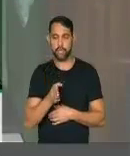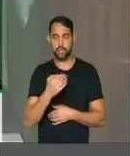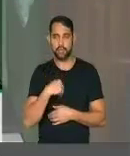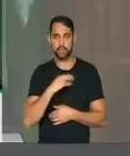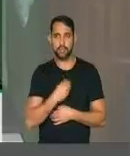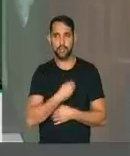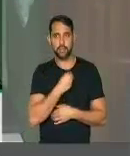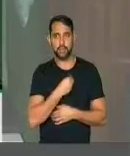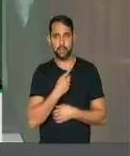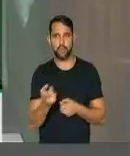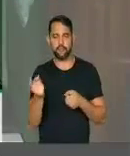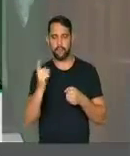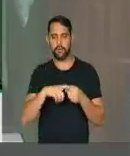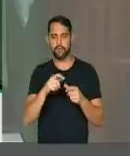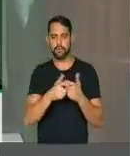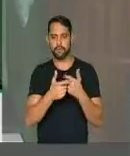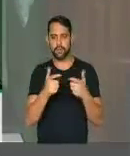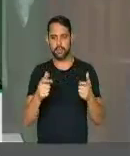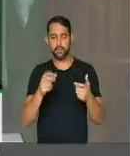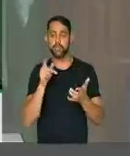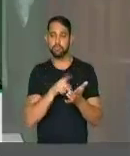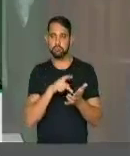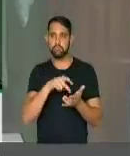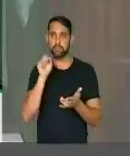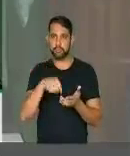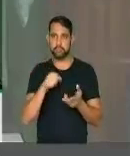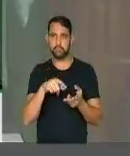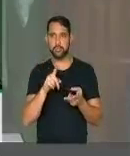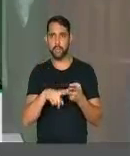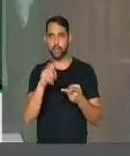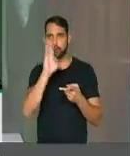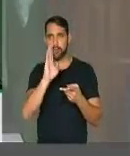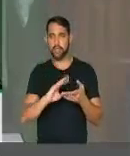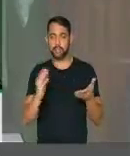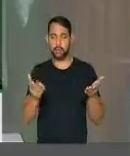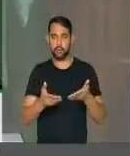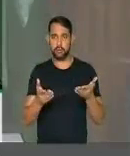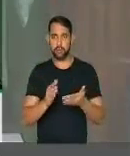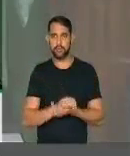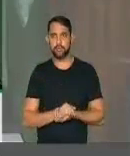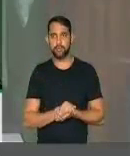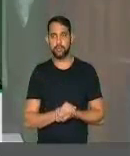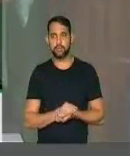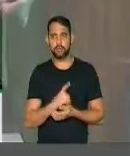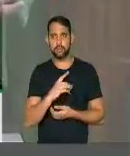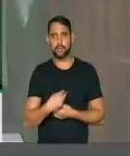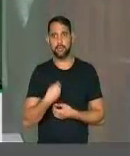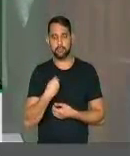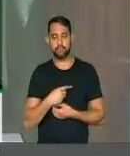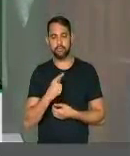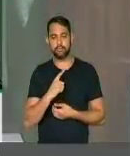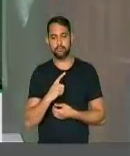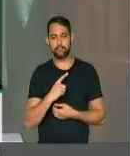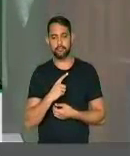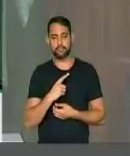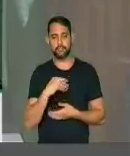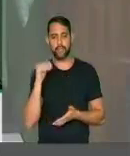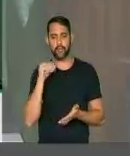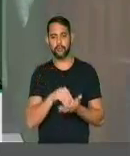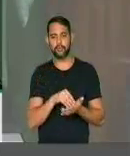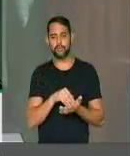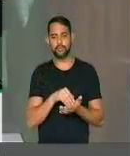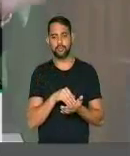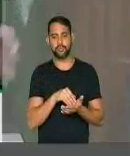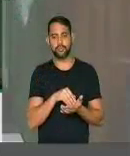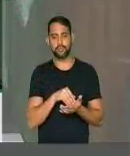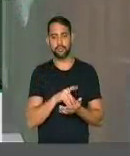está na rota do crescimento, sim. O Brasil, hoje, nós já tivemos, nos últimos